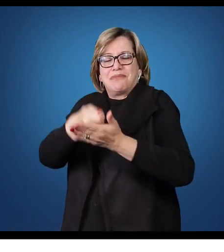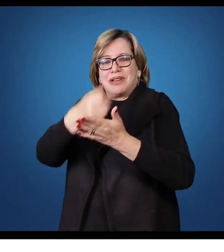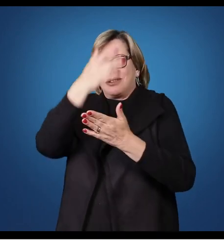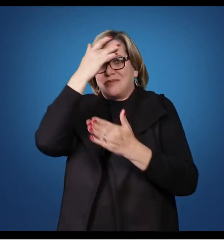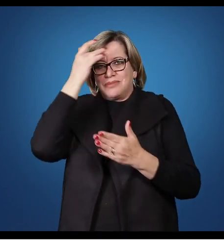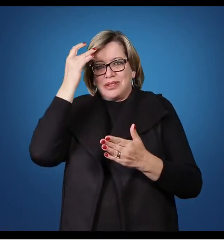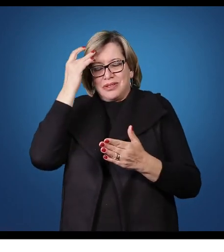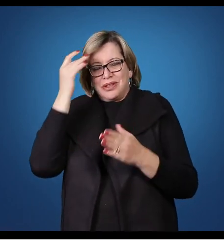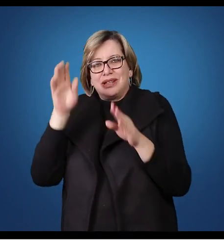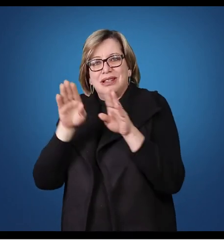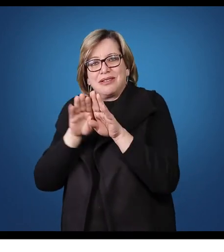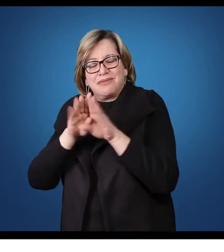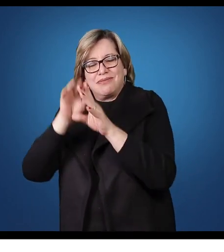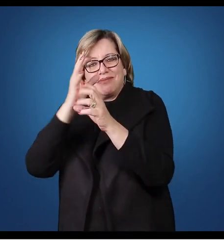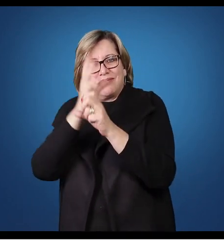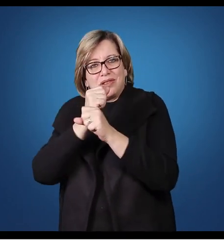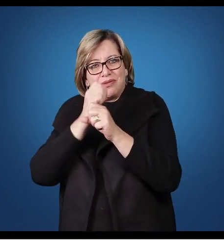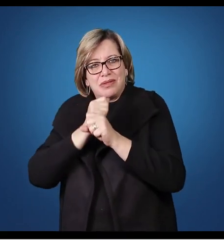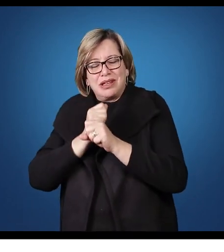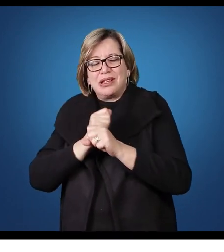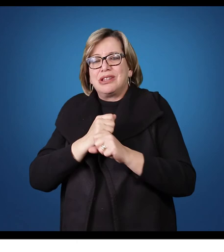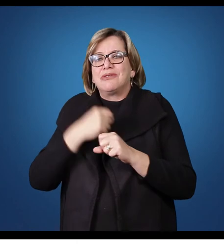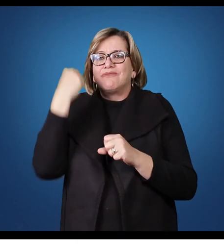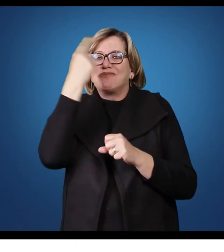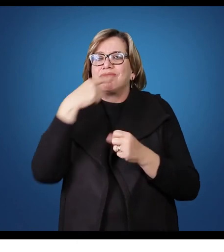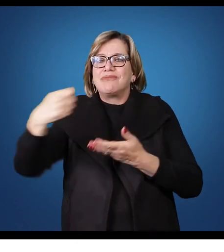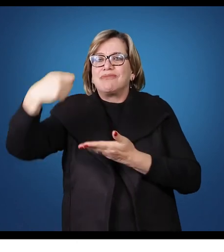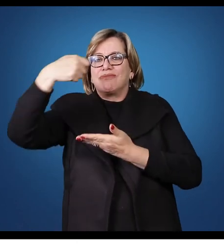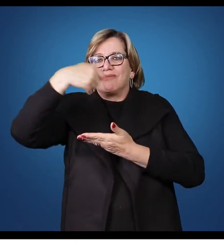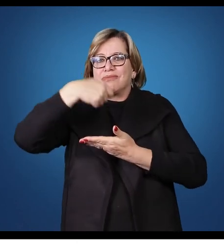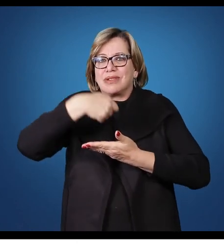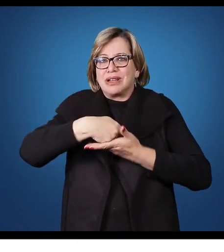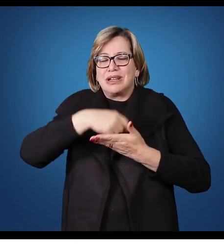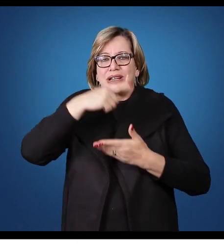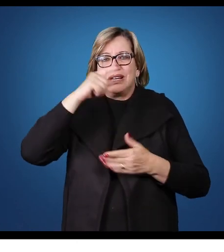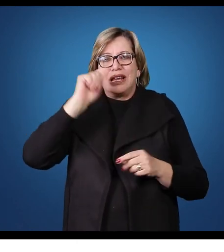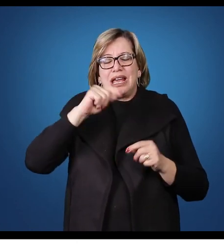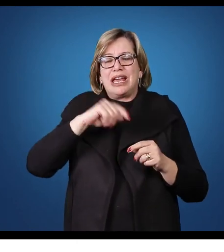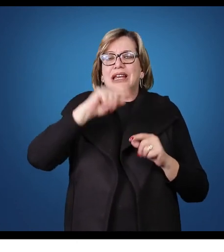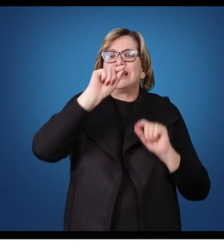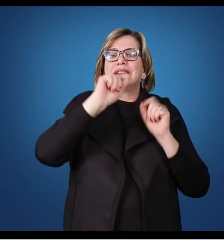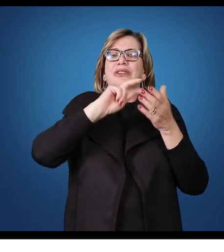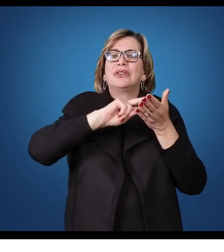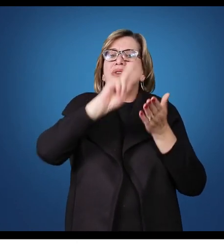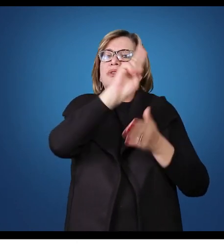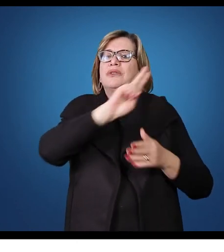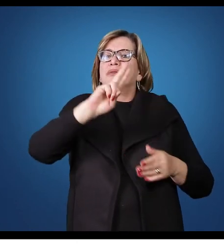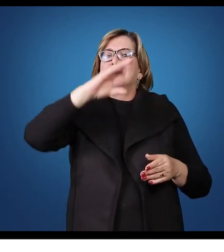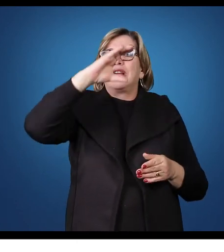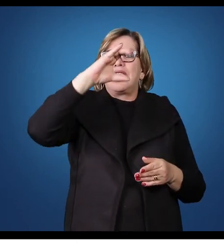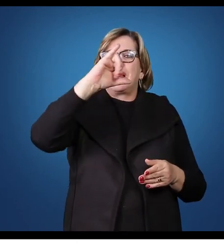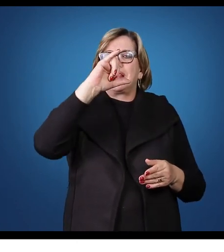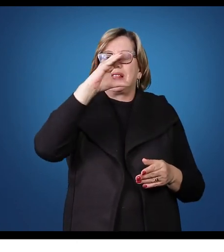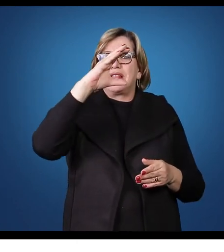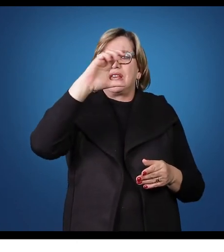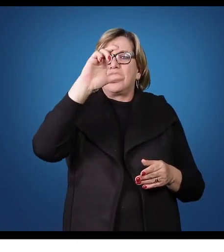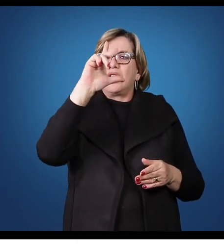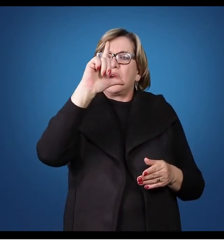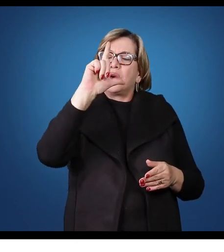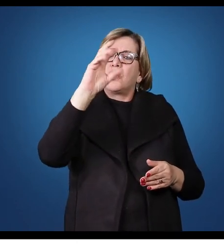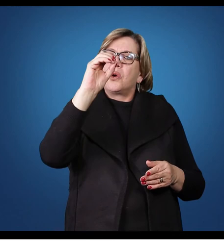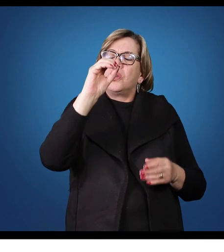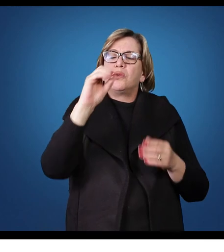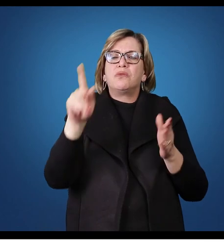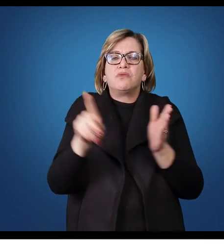mais o tempo que eu levo para receber do meu cliente, eu tenho o ciclo financeiro da empresa. Saber por quanto